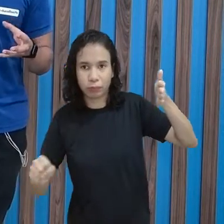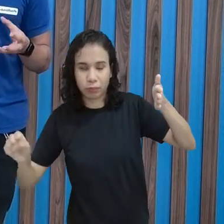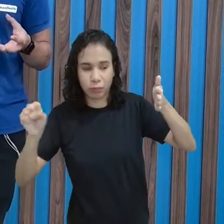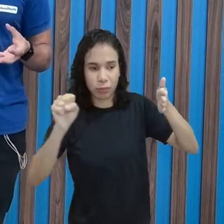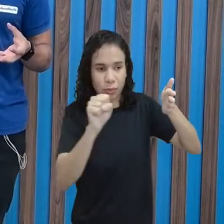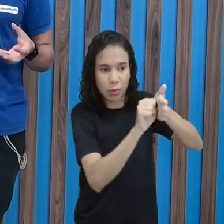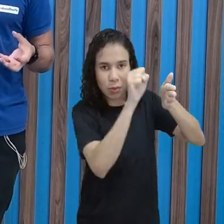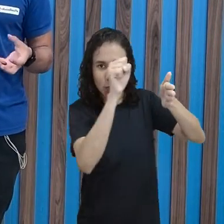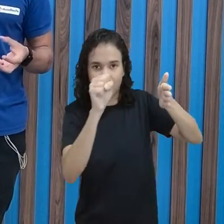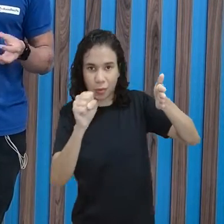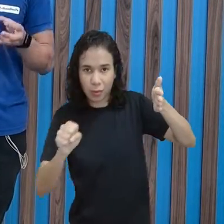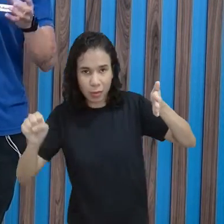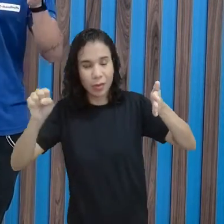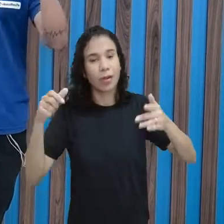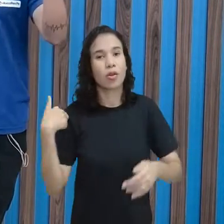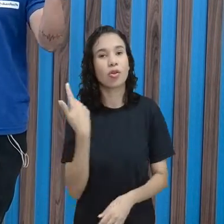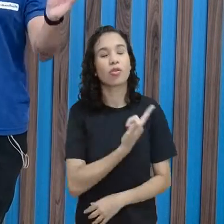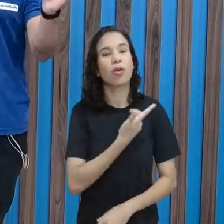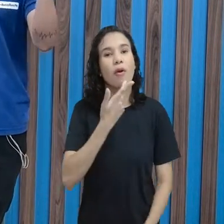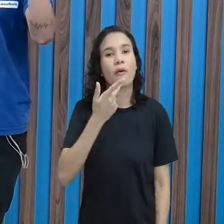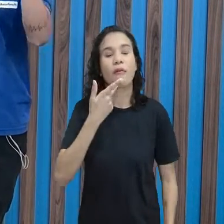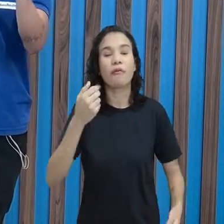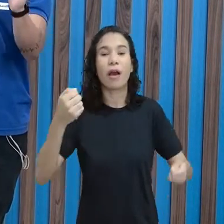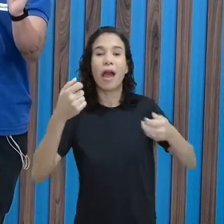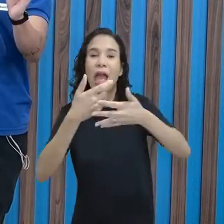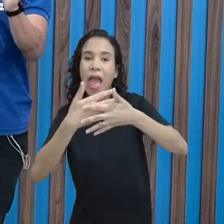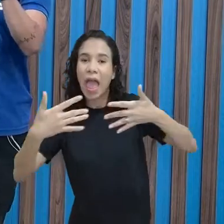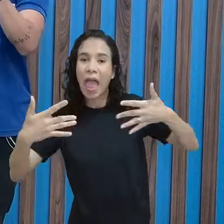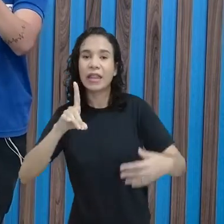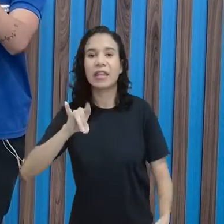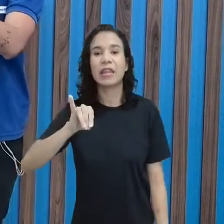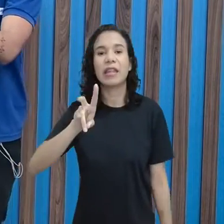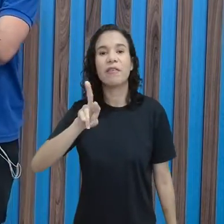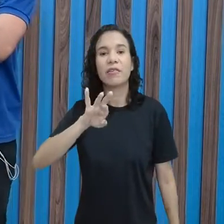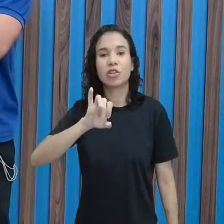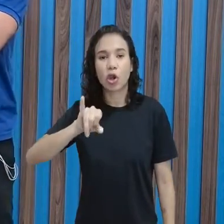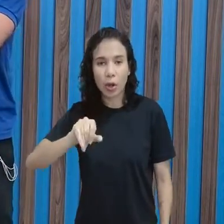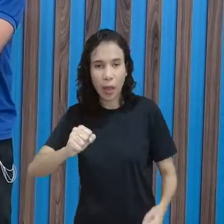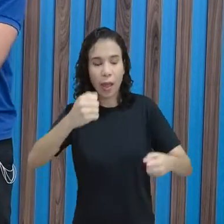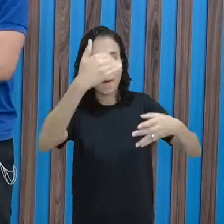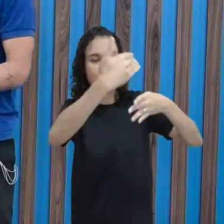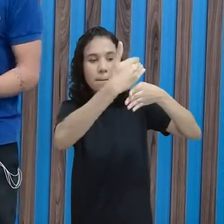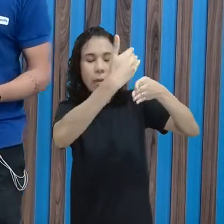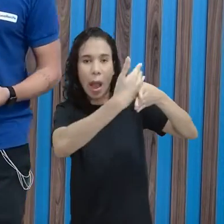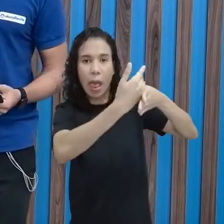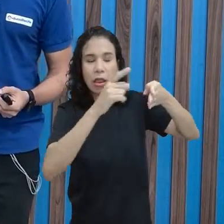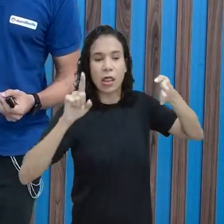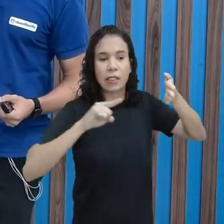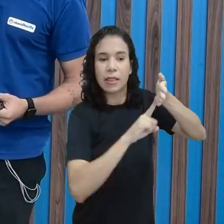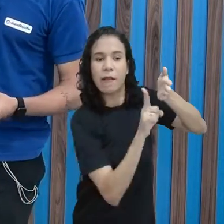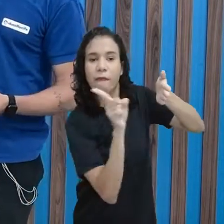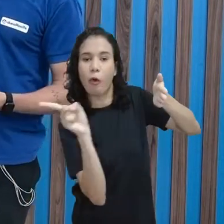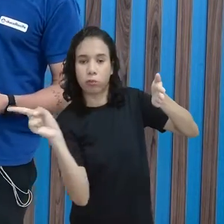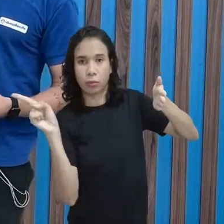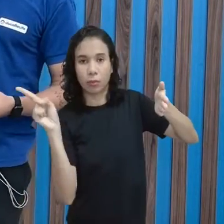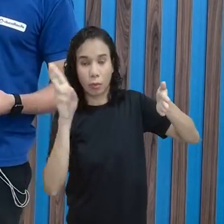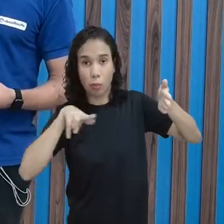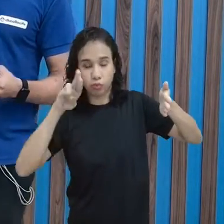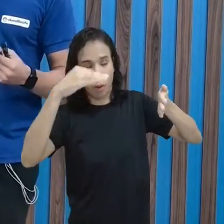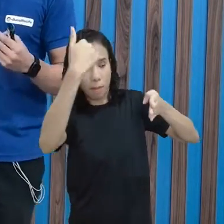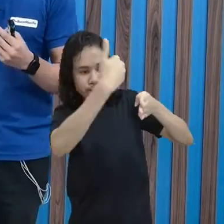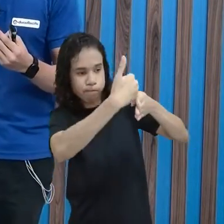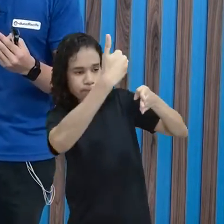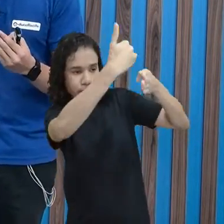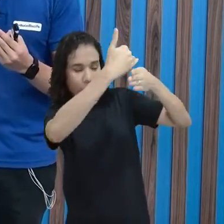classificação, inclusive, é maior, né? A gente fala rede divisória e parede de rebote. Porque é quando se usa uma parede